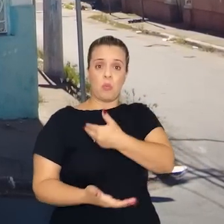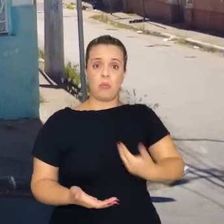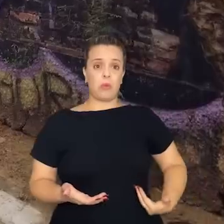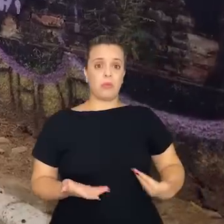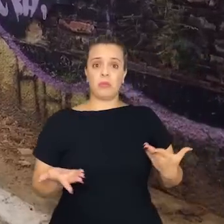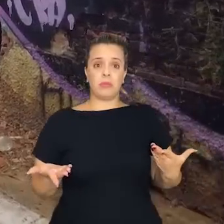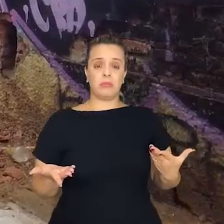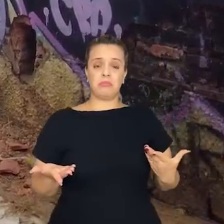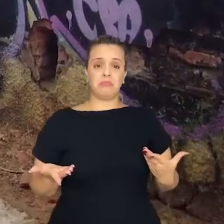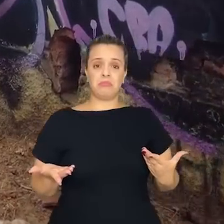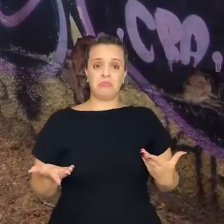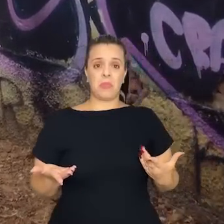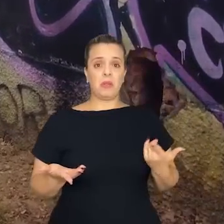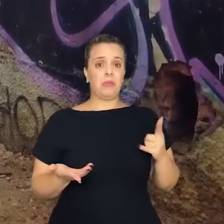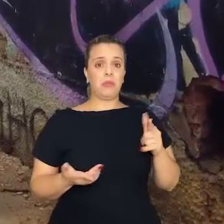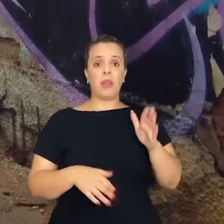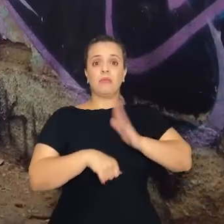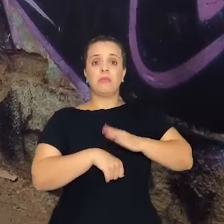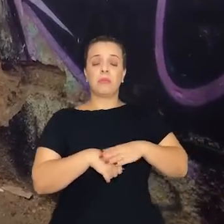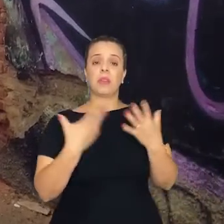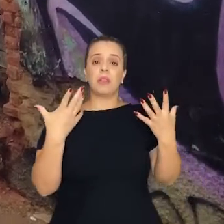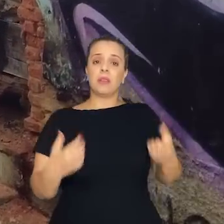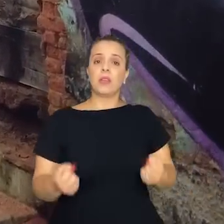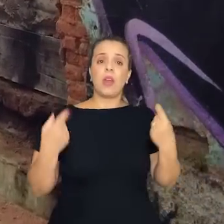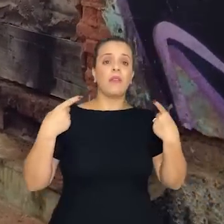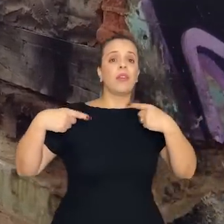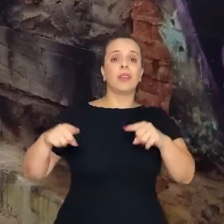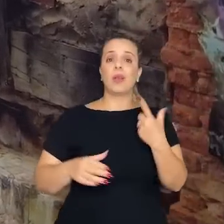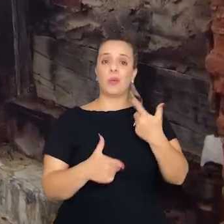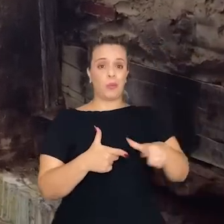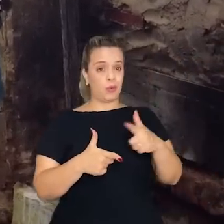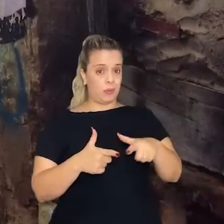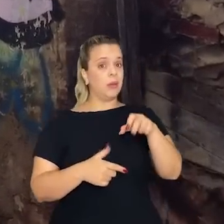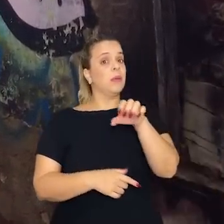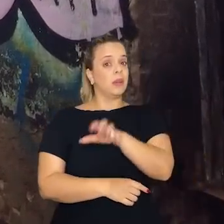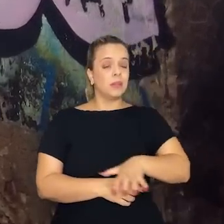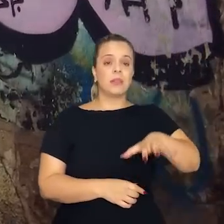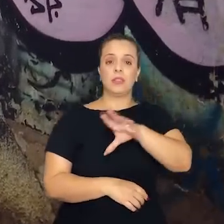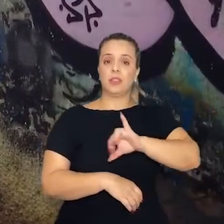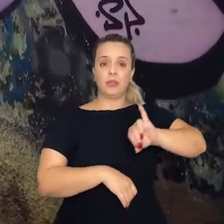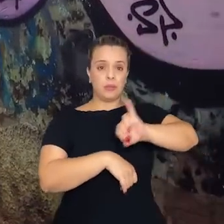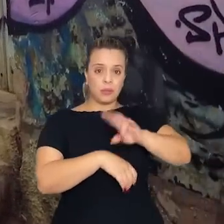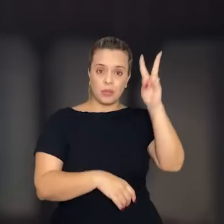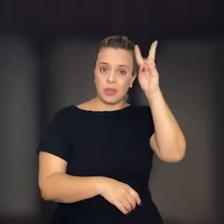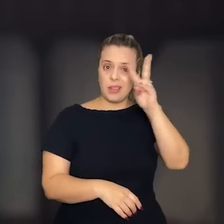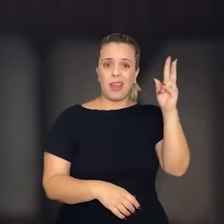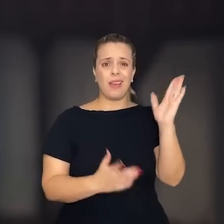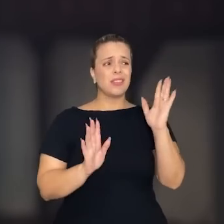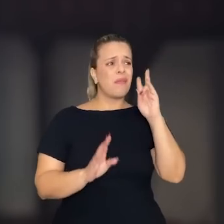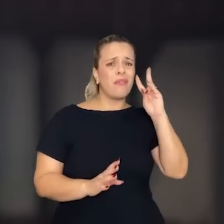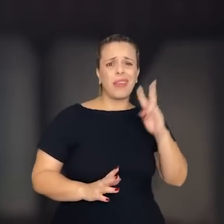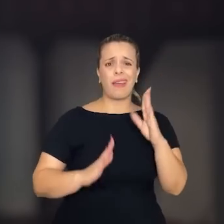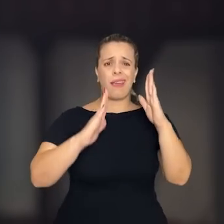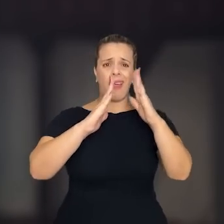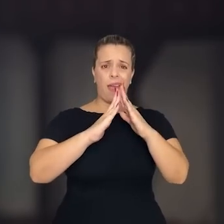se dispôs a enfrentar o problema do Centro Histórico. As casas escoradas,